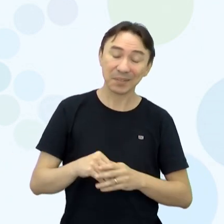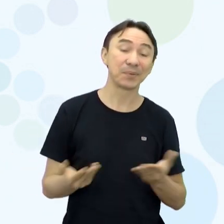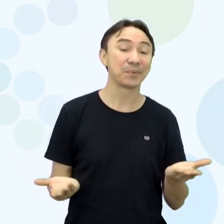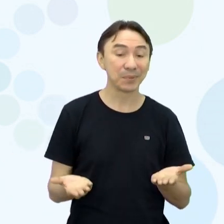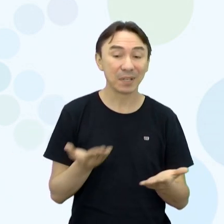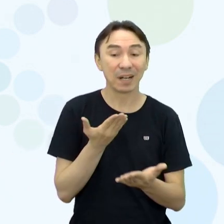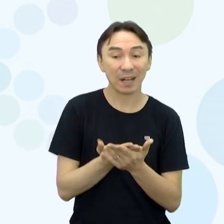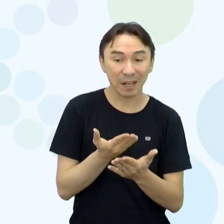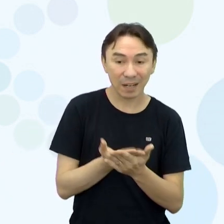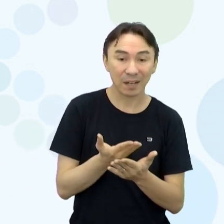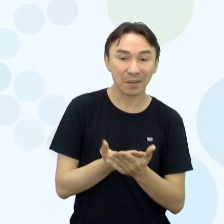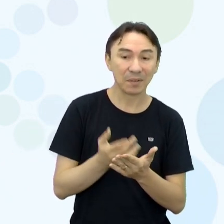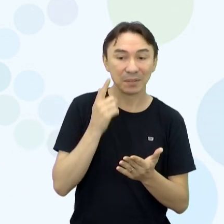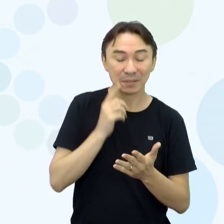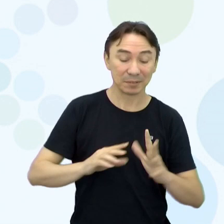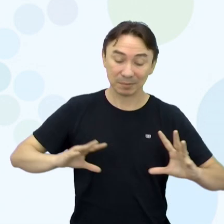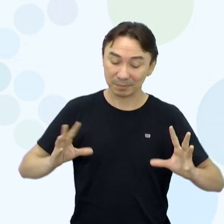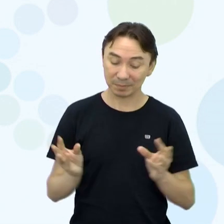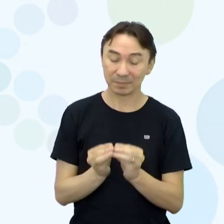número 3